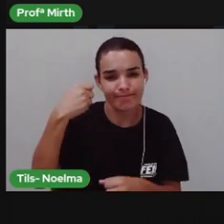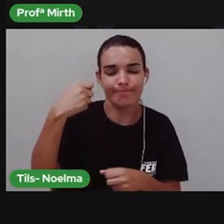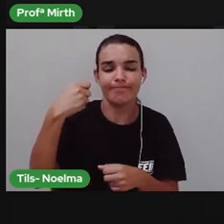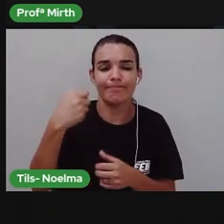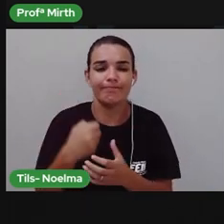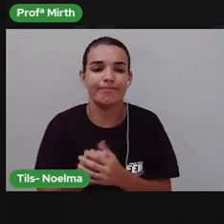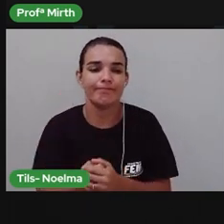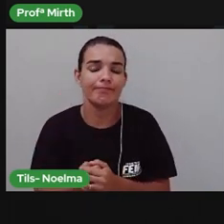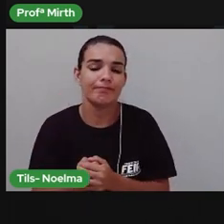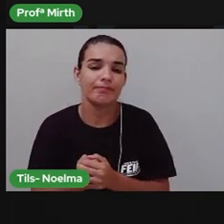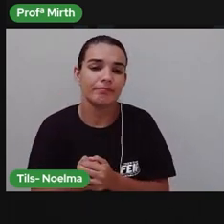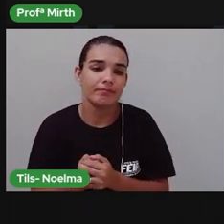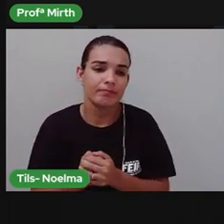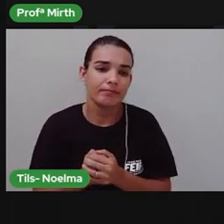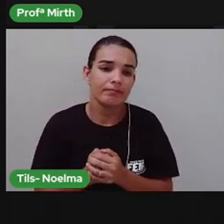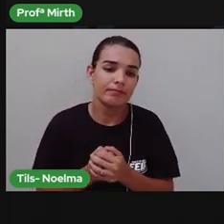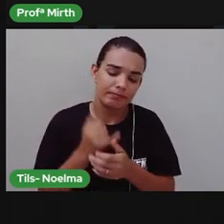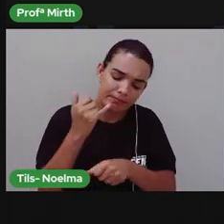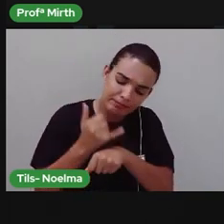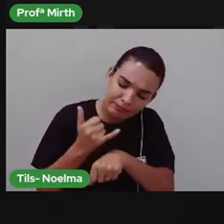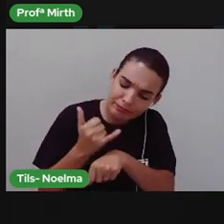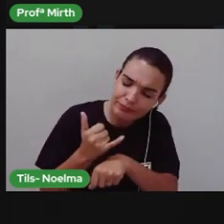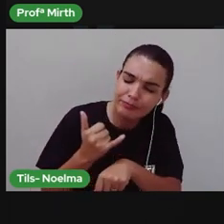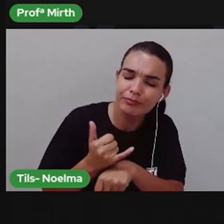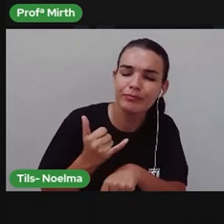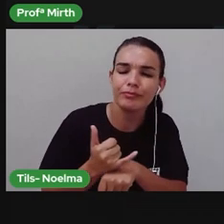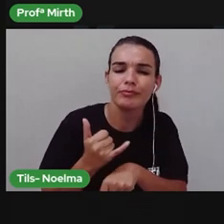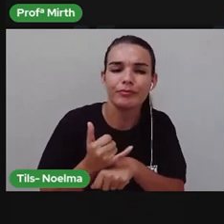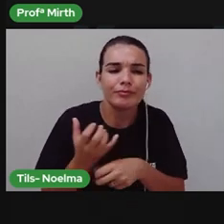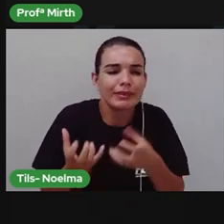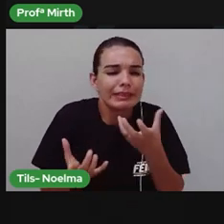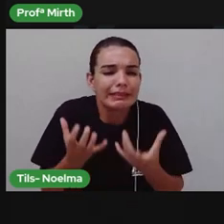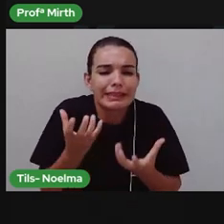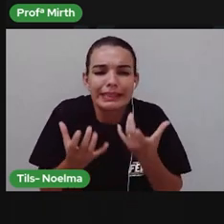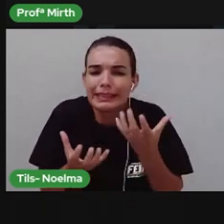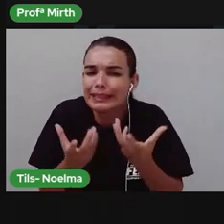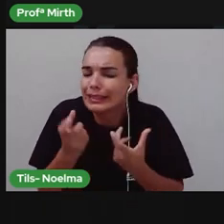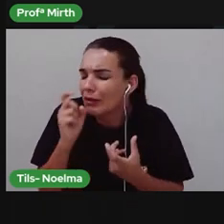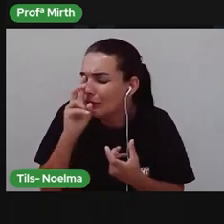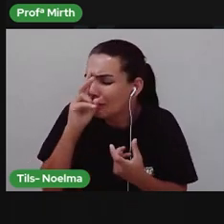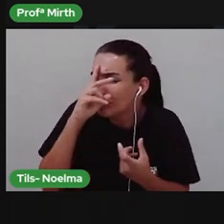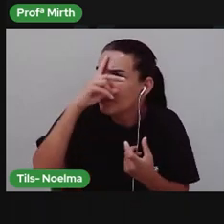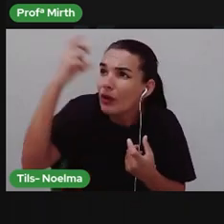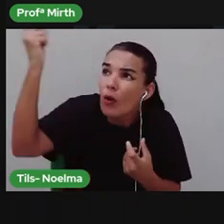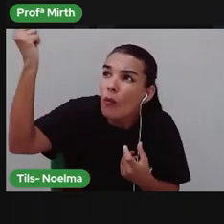E as pedras queimando em brasa